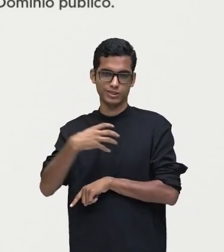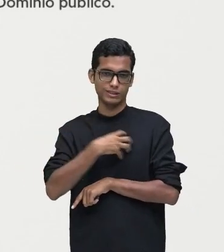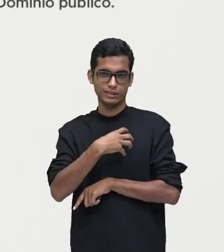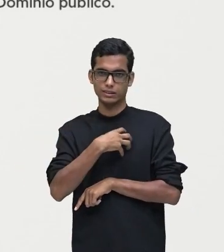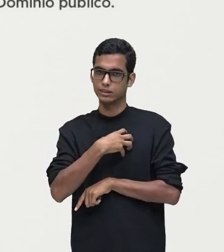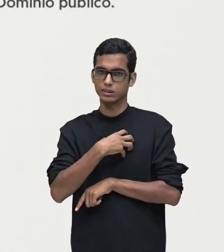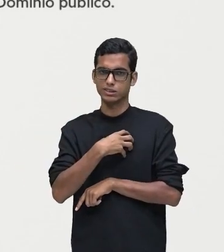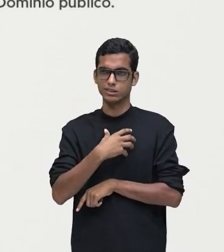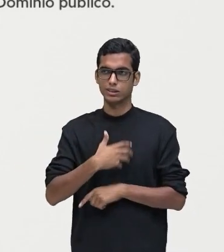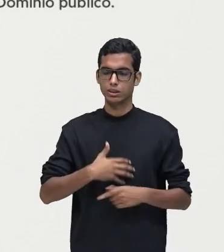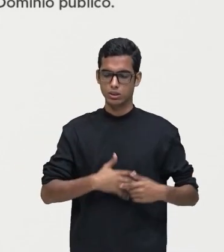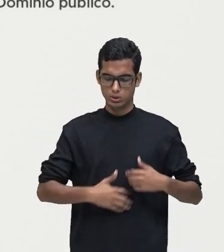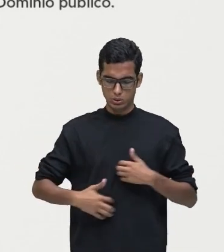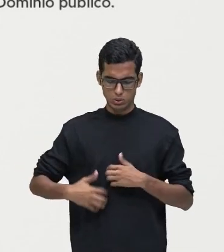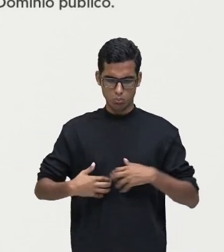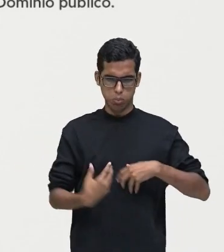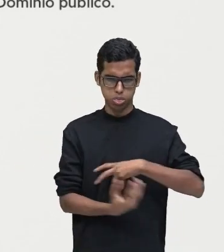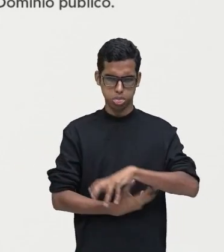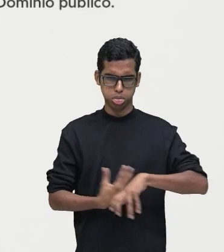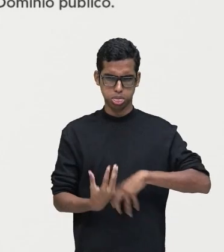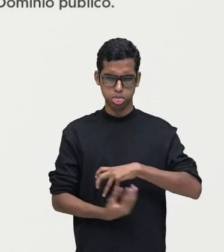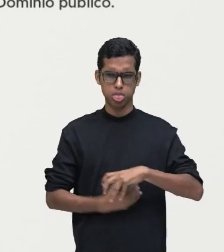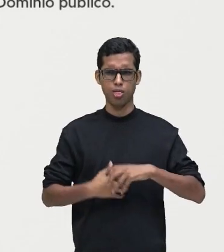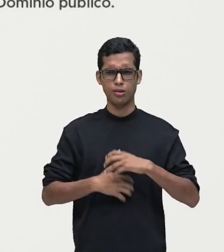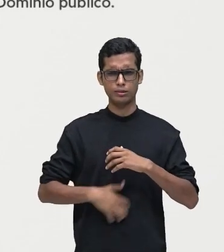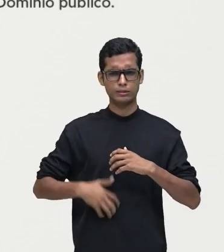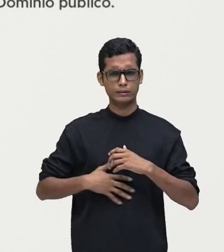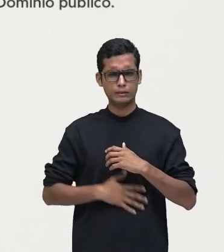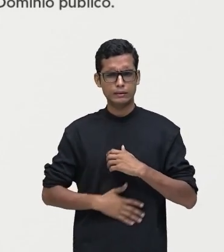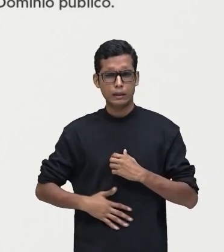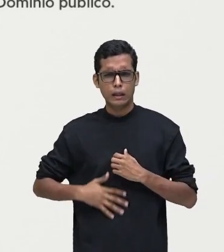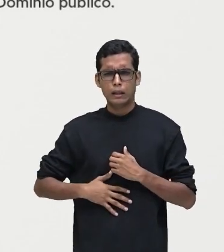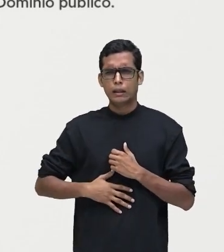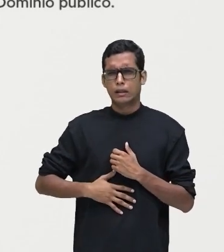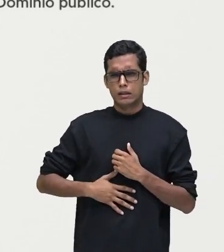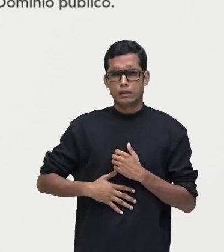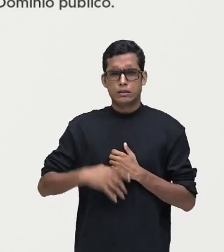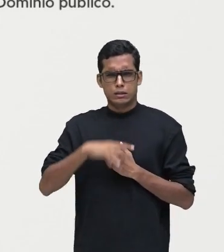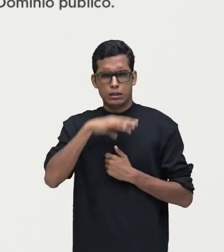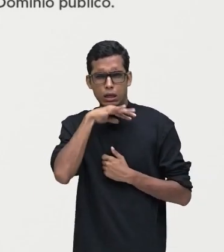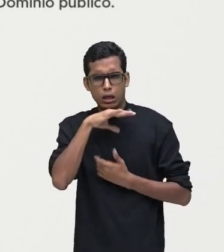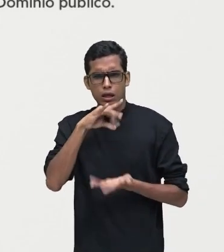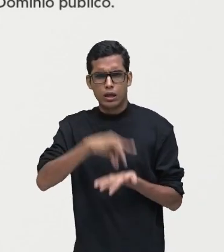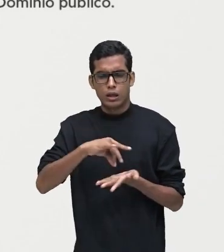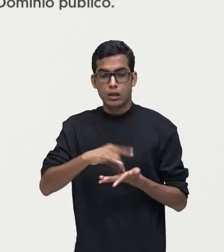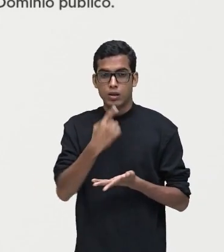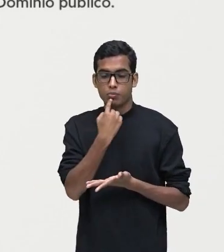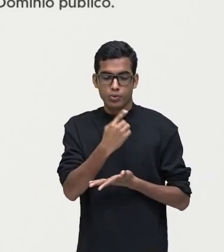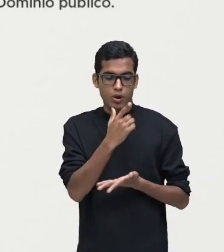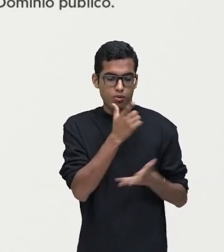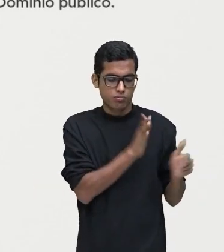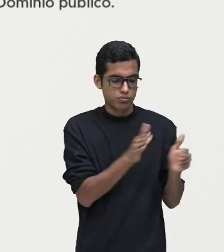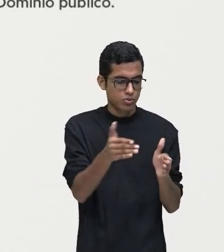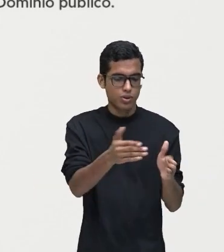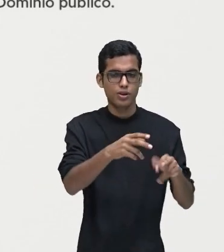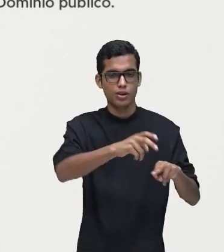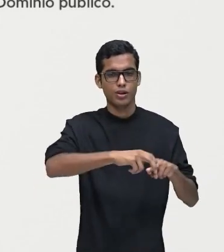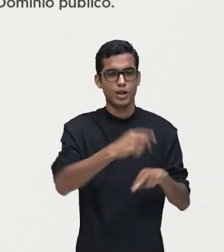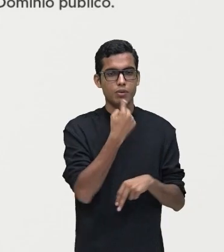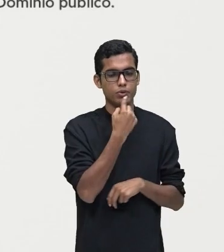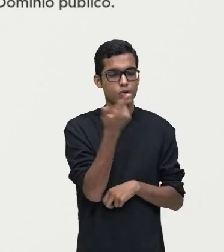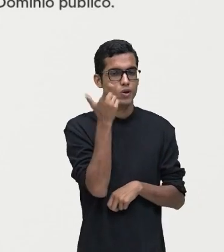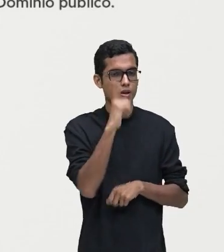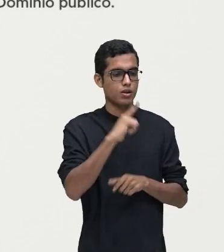barriga, certo? Comeu alguma coisa que fez muito mal. E ele estava ali nas margens do Ipiranga porque era muito mais